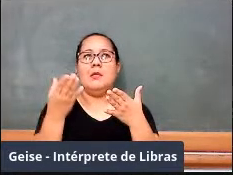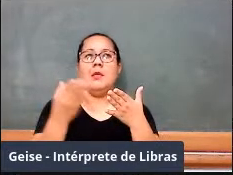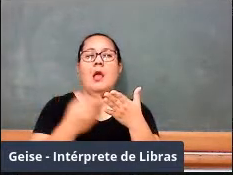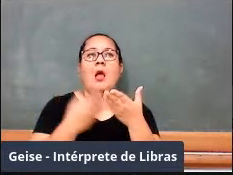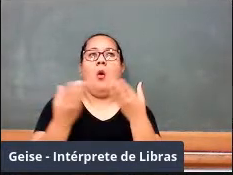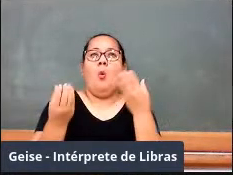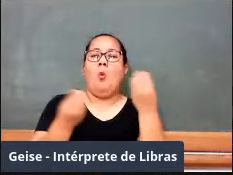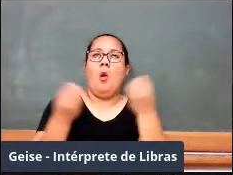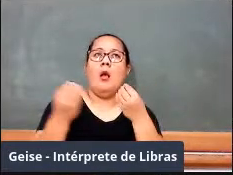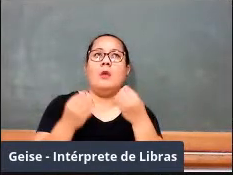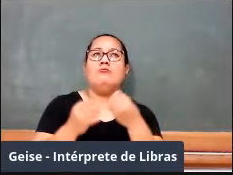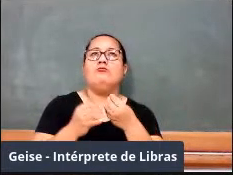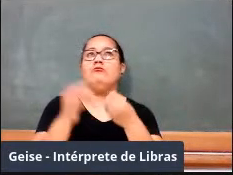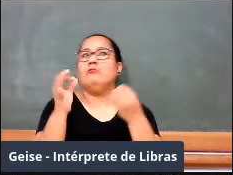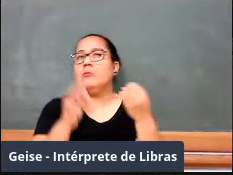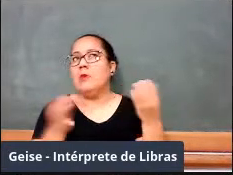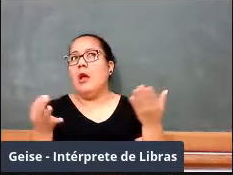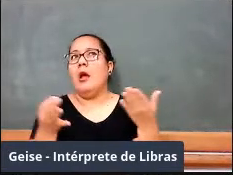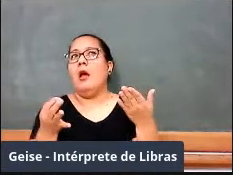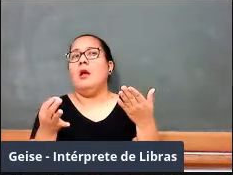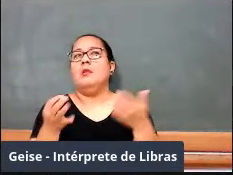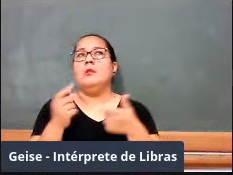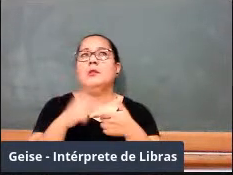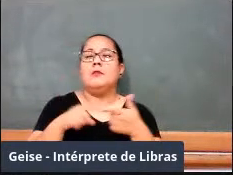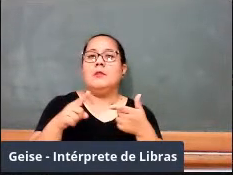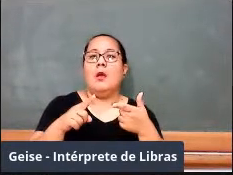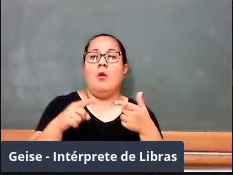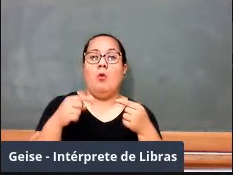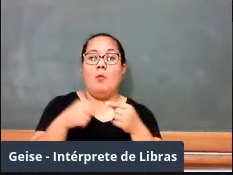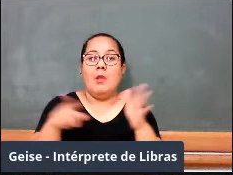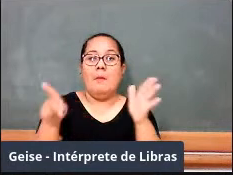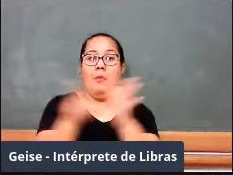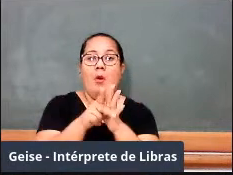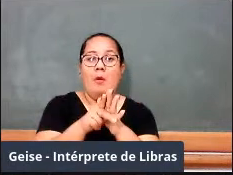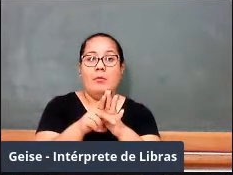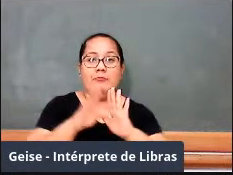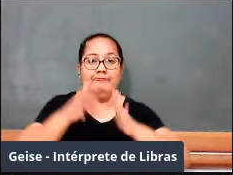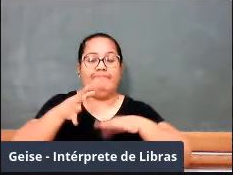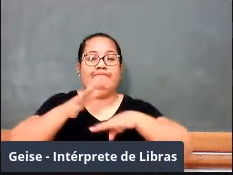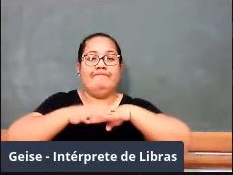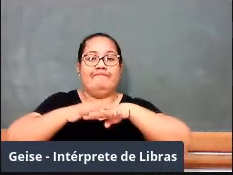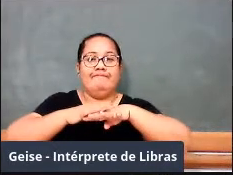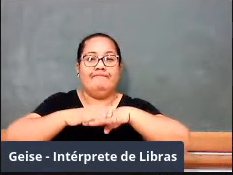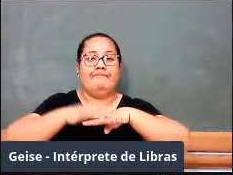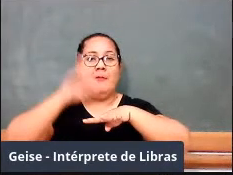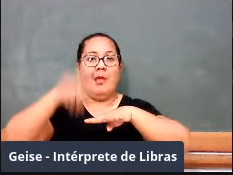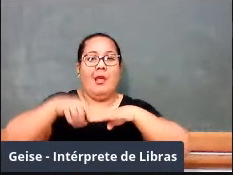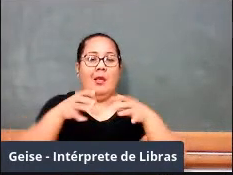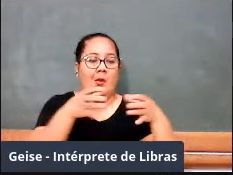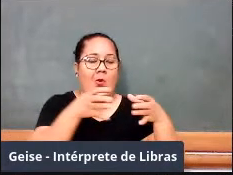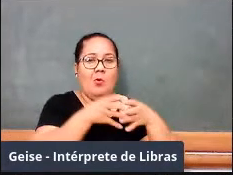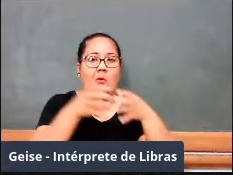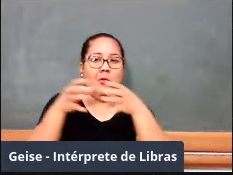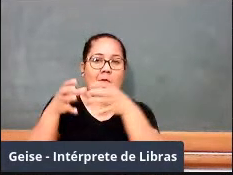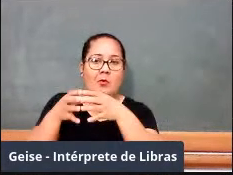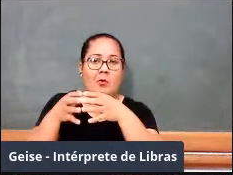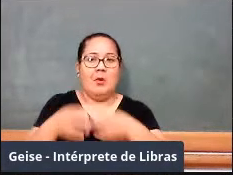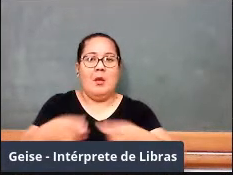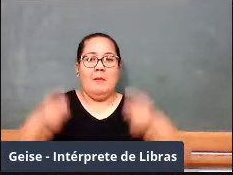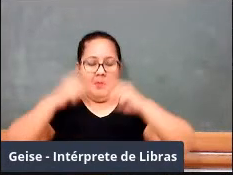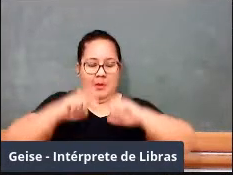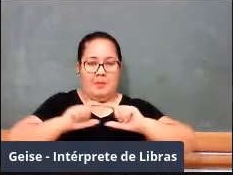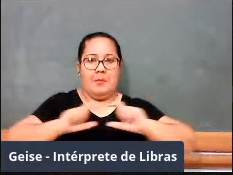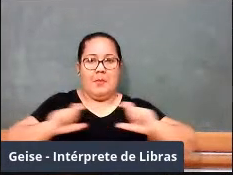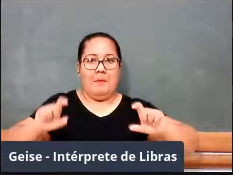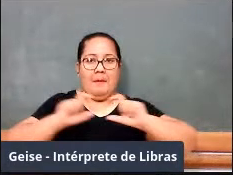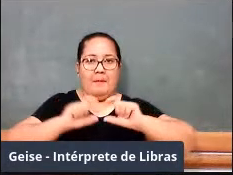por exemplo, e agora passa a ser uma relação especial entre dois conjuntos. Teoria dos conjuntos, a álgebra dos conjuntos aparece, uma relação